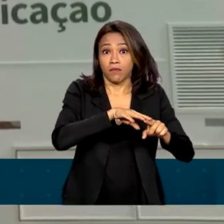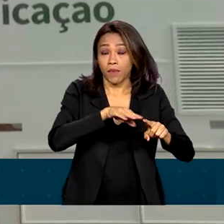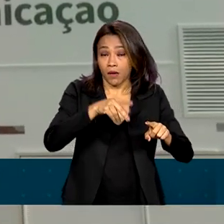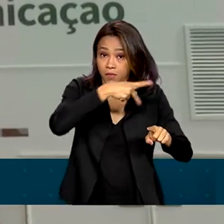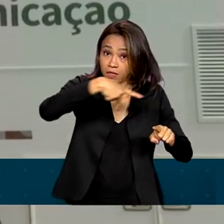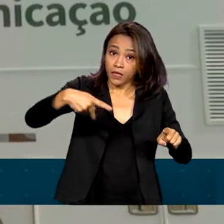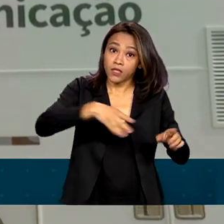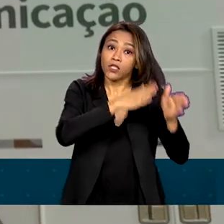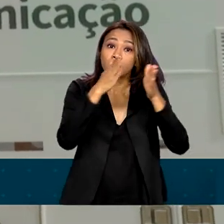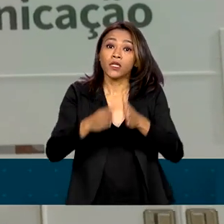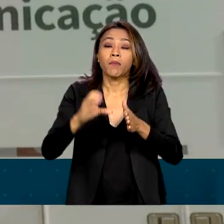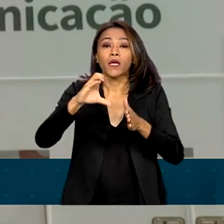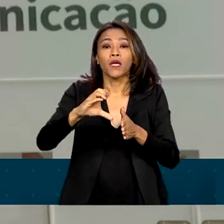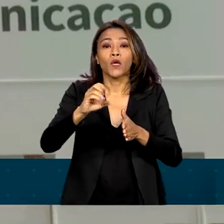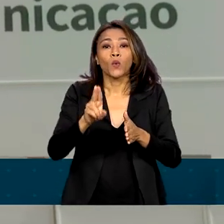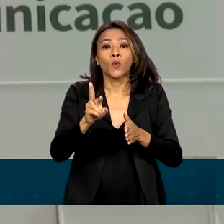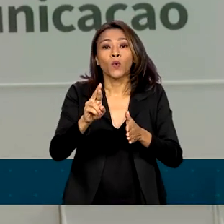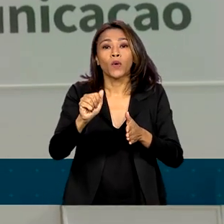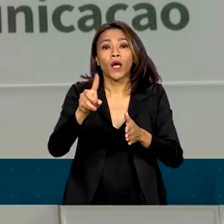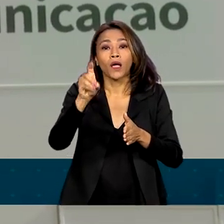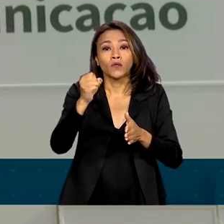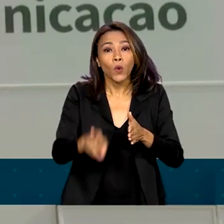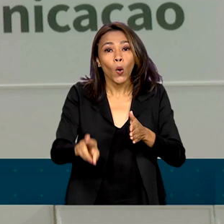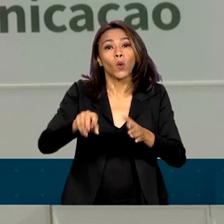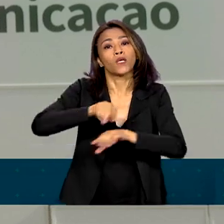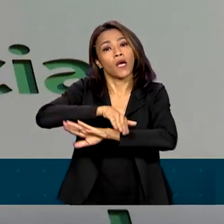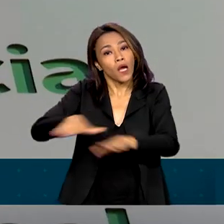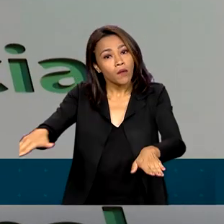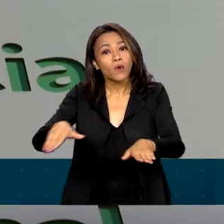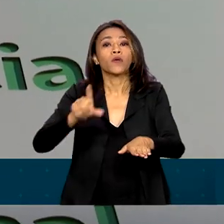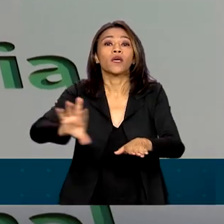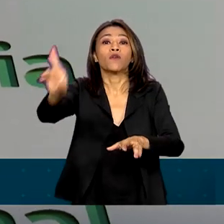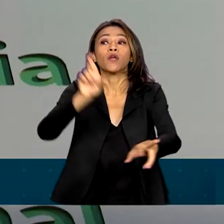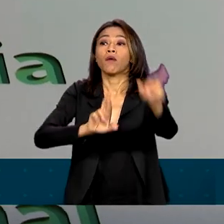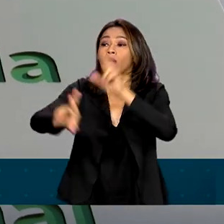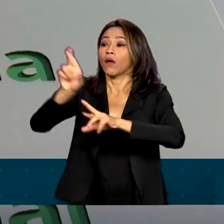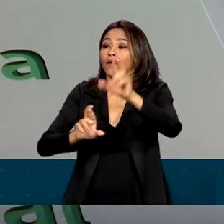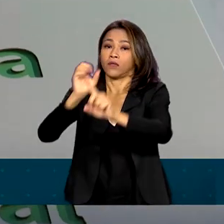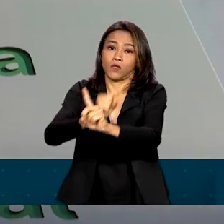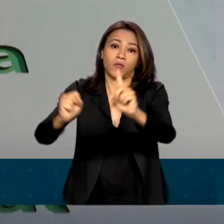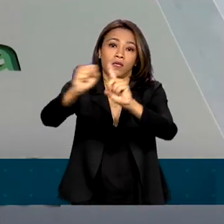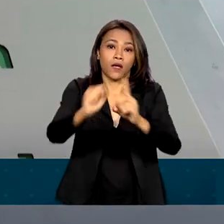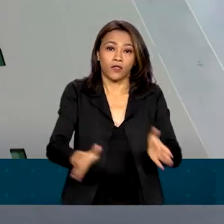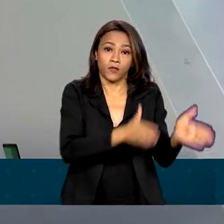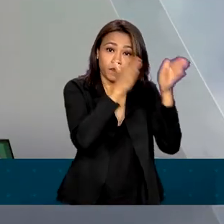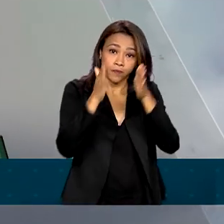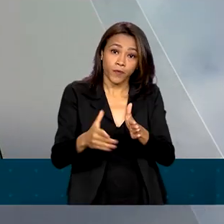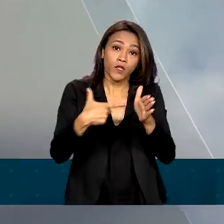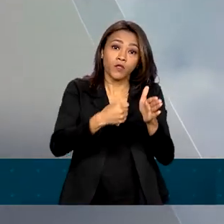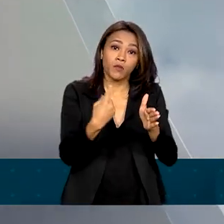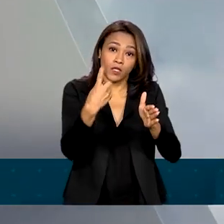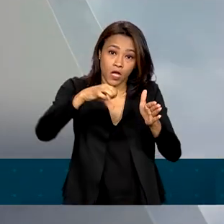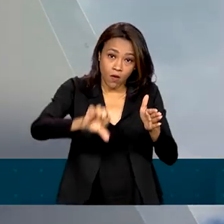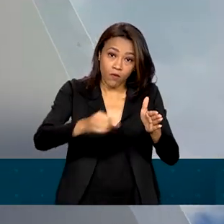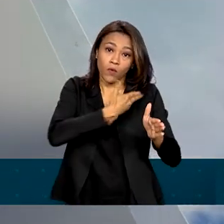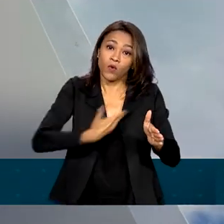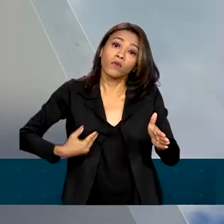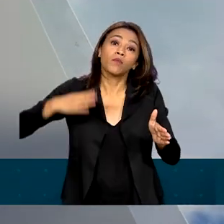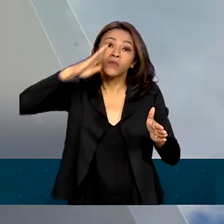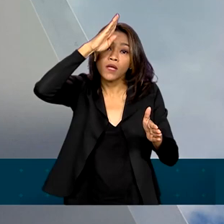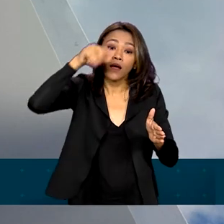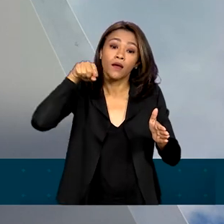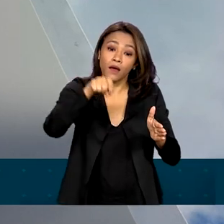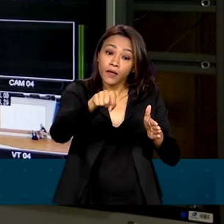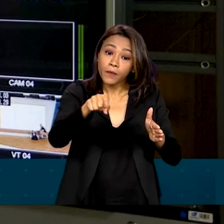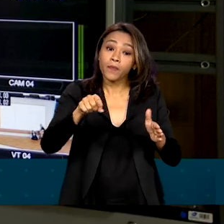do Conselho Curador, que reunia representantes da sociedade. Em 2019, já no governo Bolsonaro, a TV Brasil,